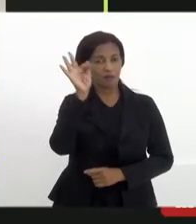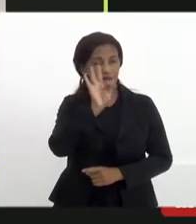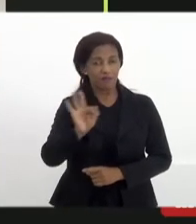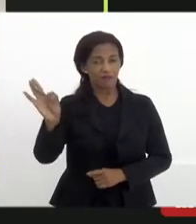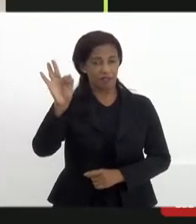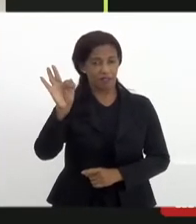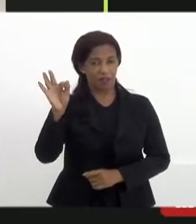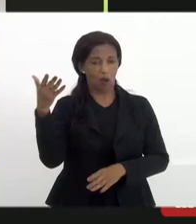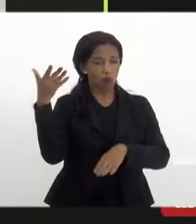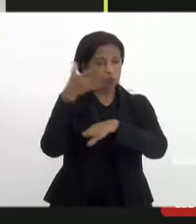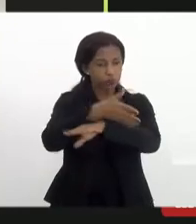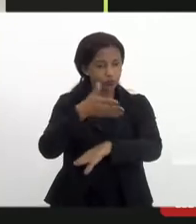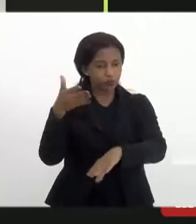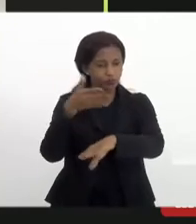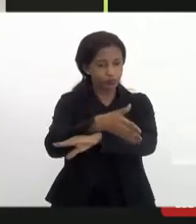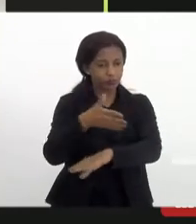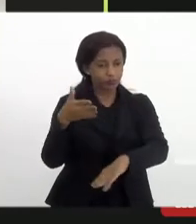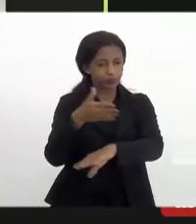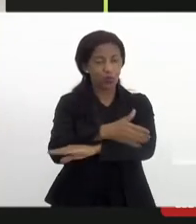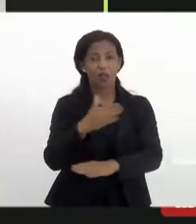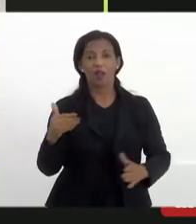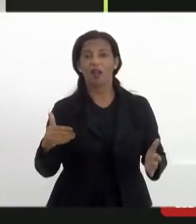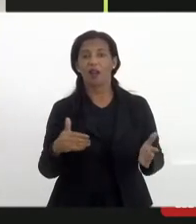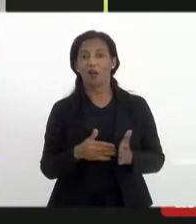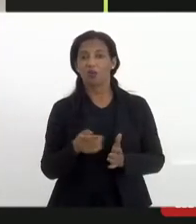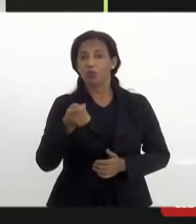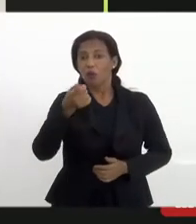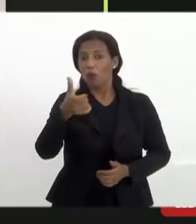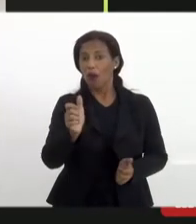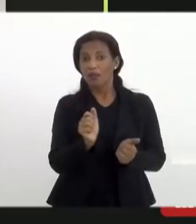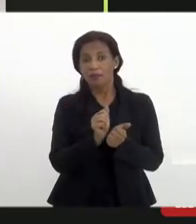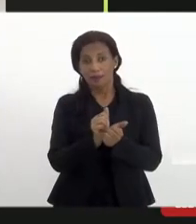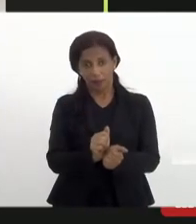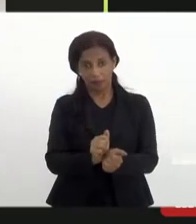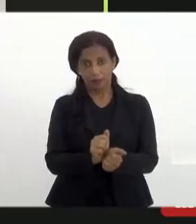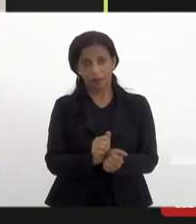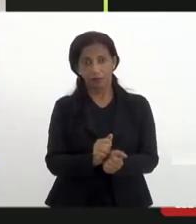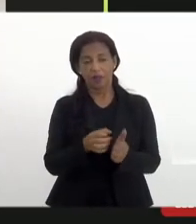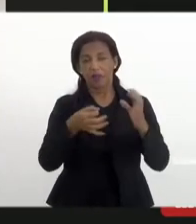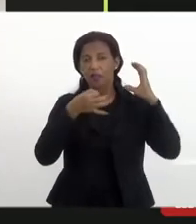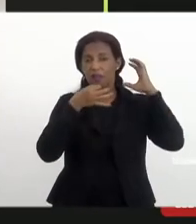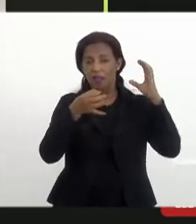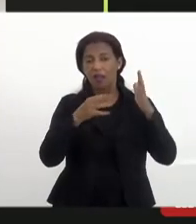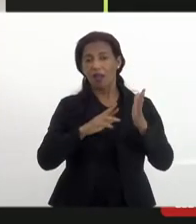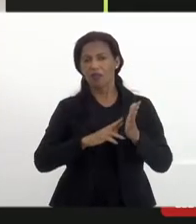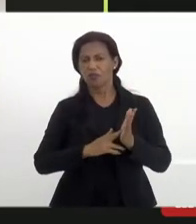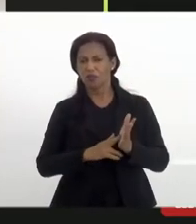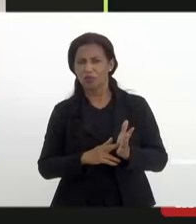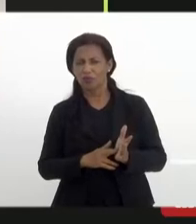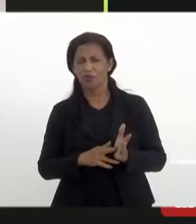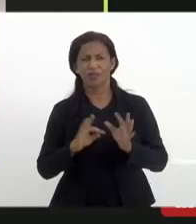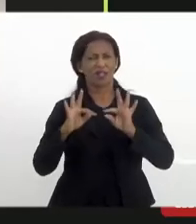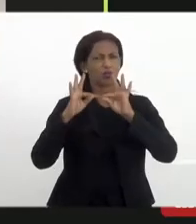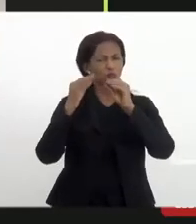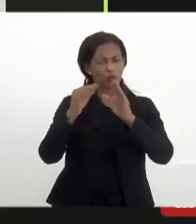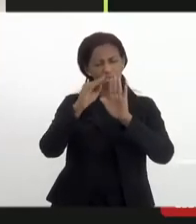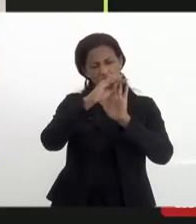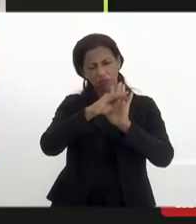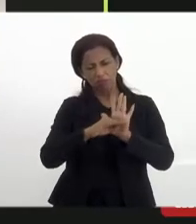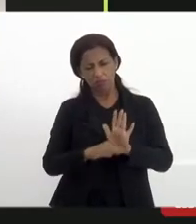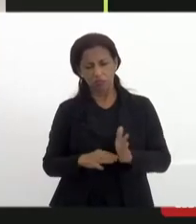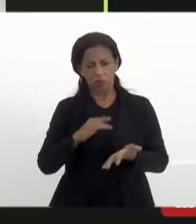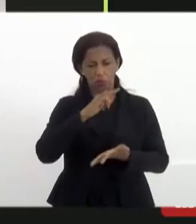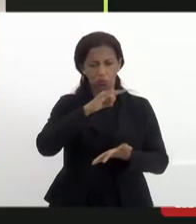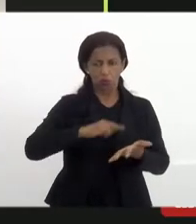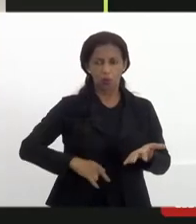cinco visitas da Polícia Federal a última quase levou ele preso e a rádio regularizada com outorga né